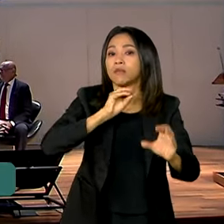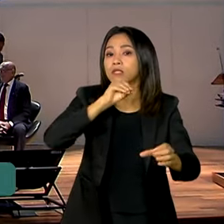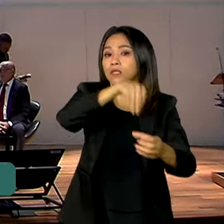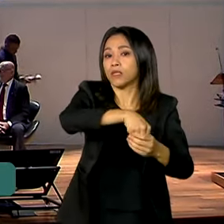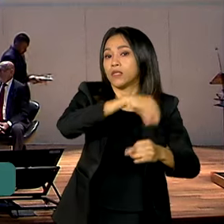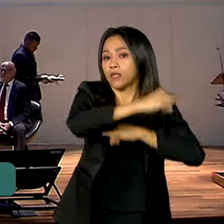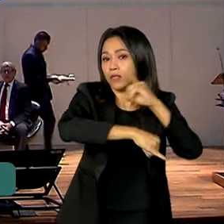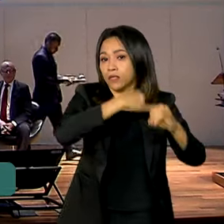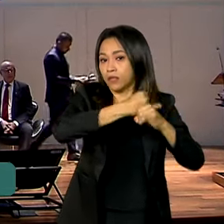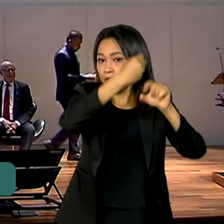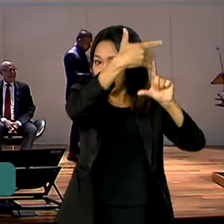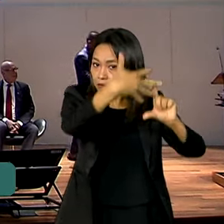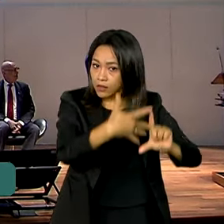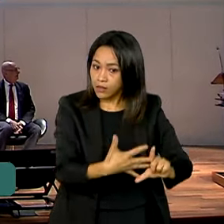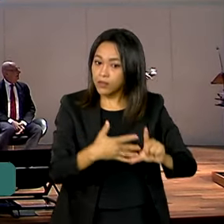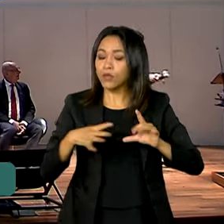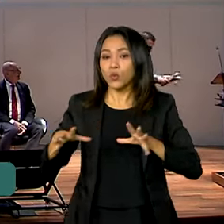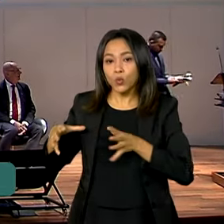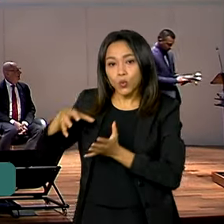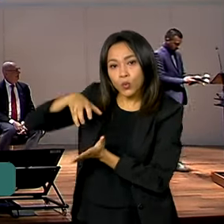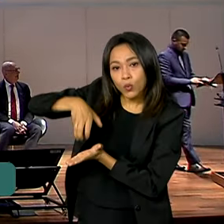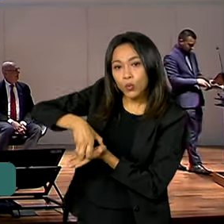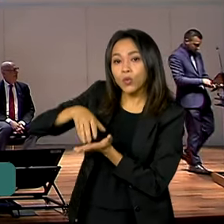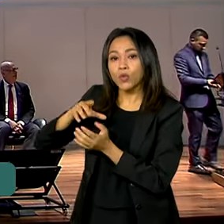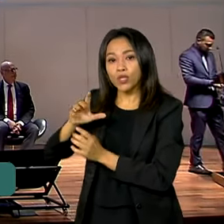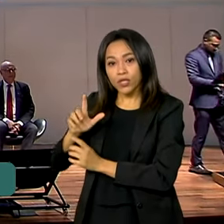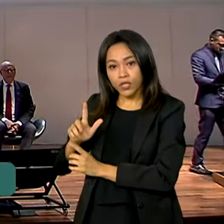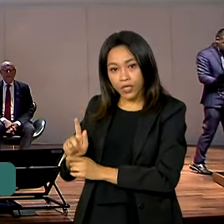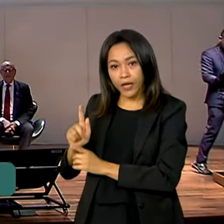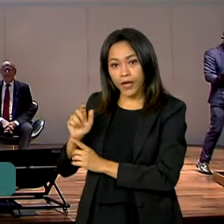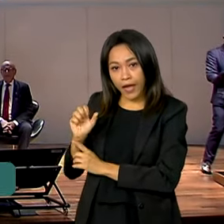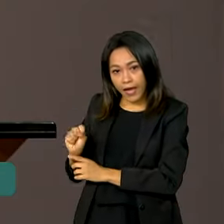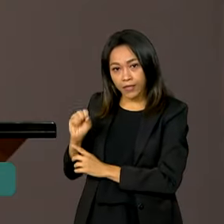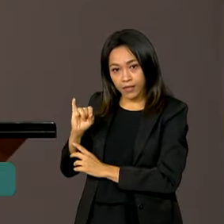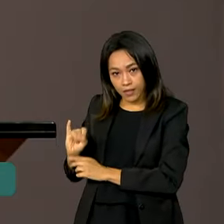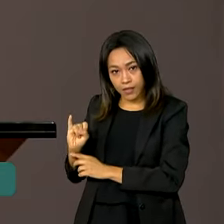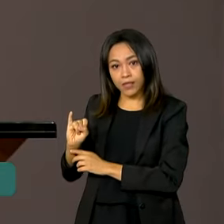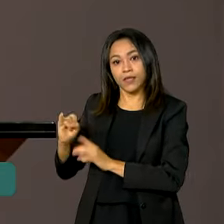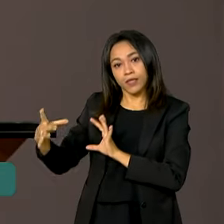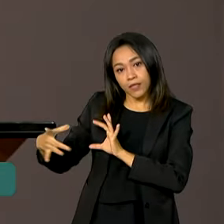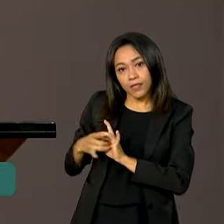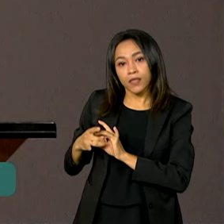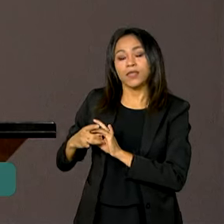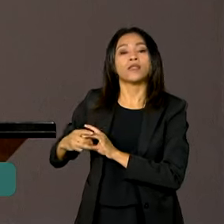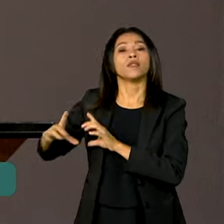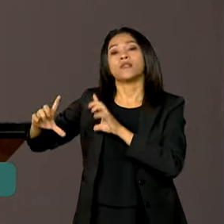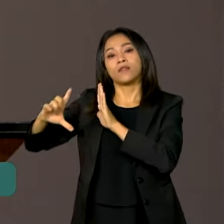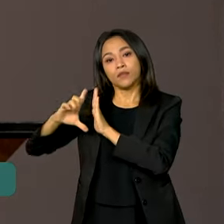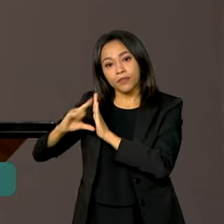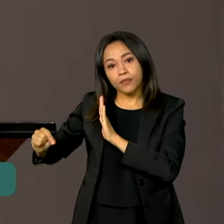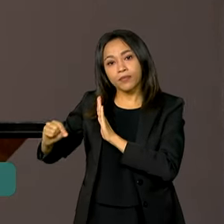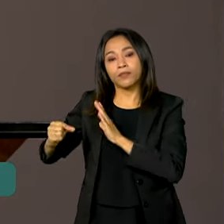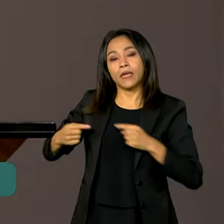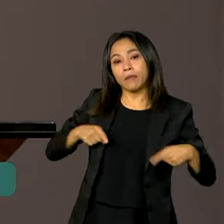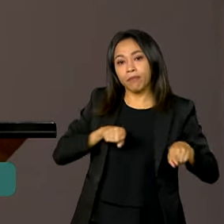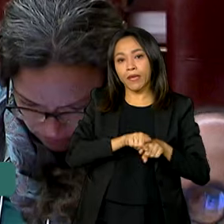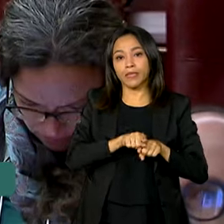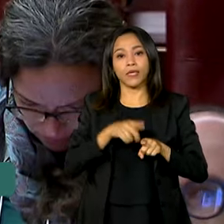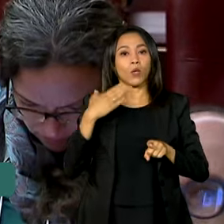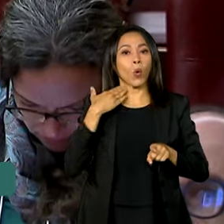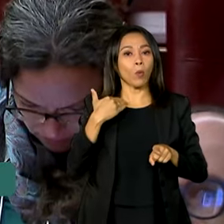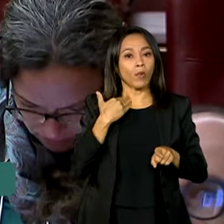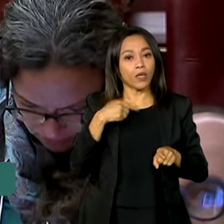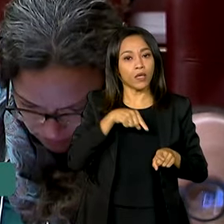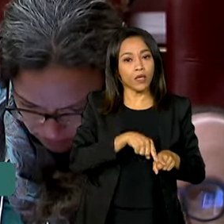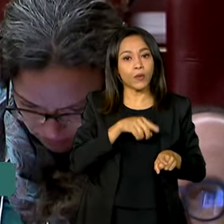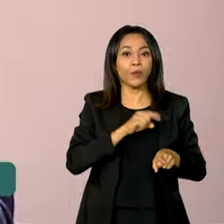Gabinete de Segurança Institucional da Presidência da República, em parceria com o Banco Interamericano